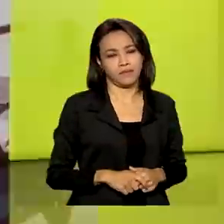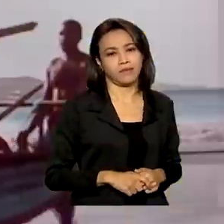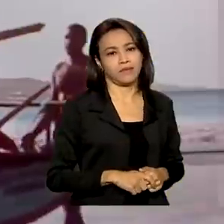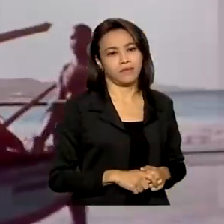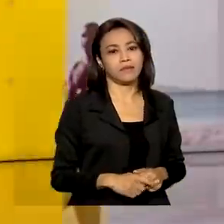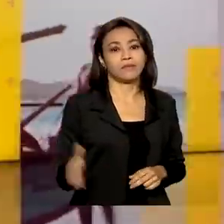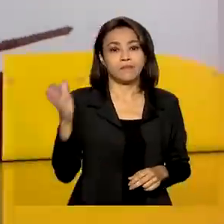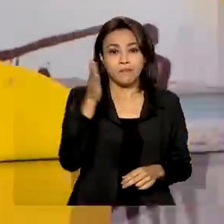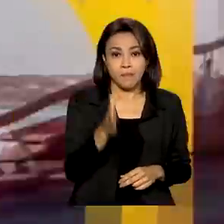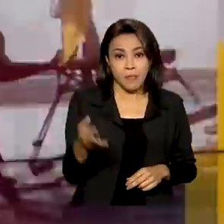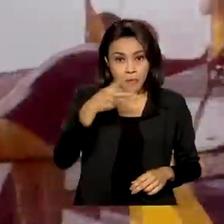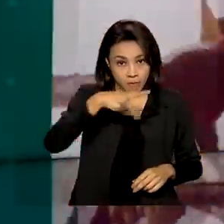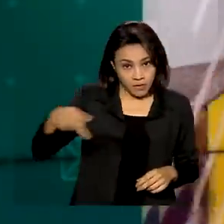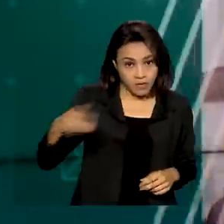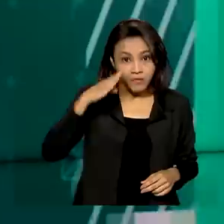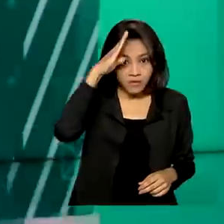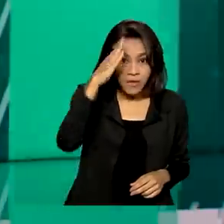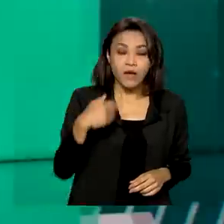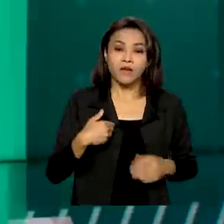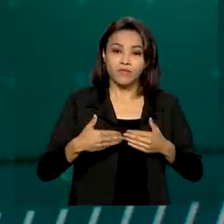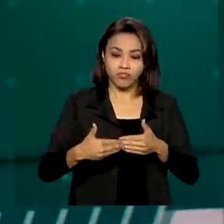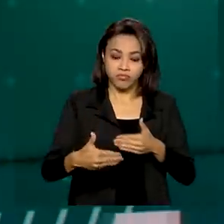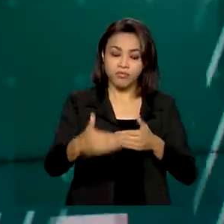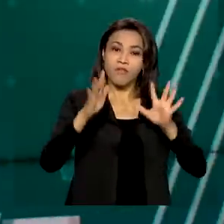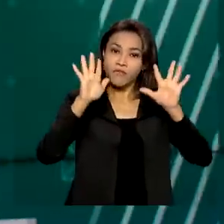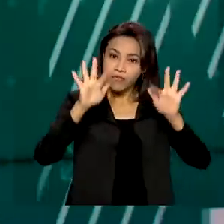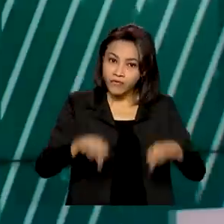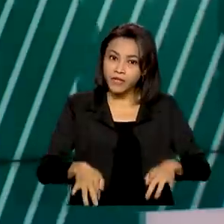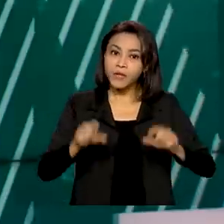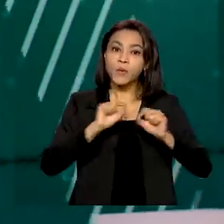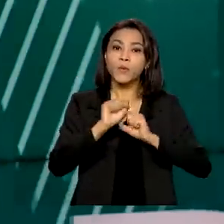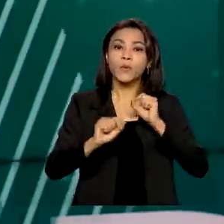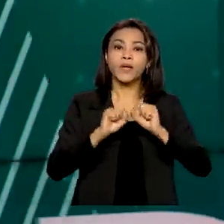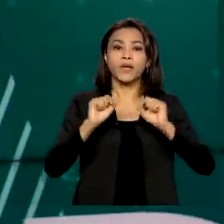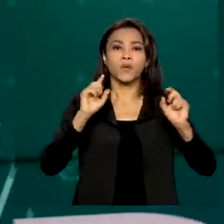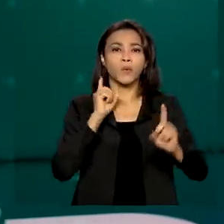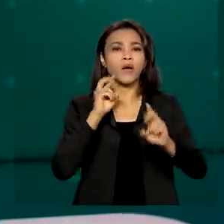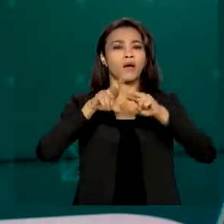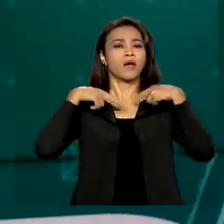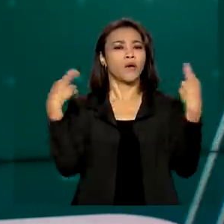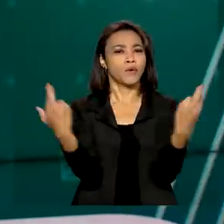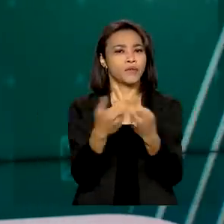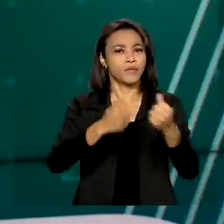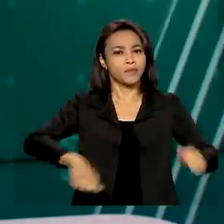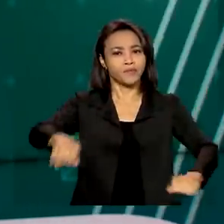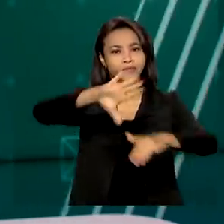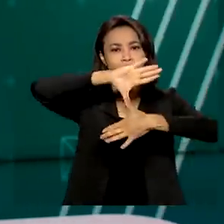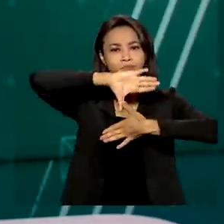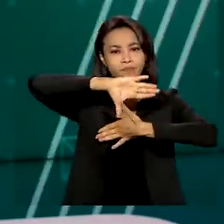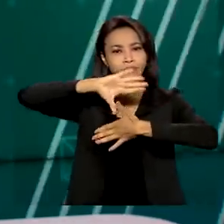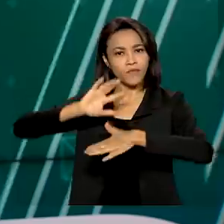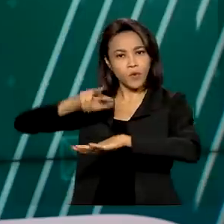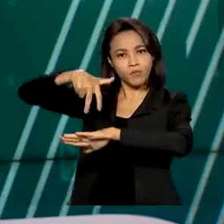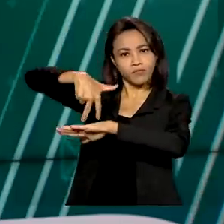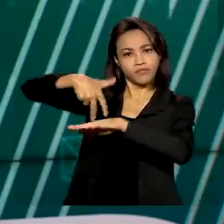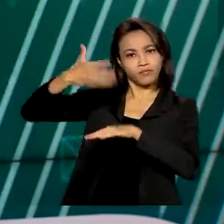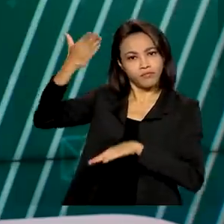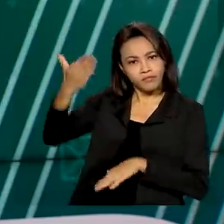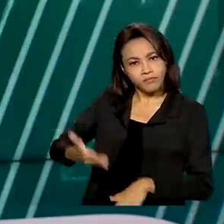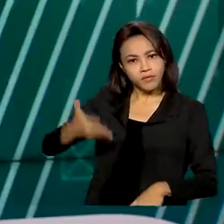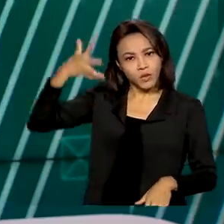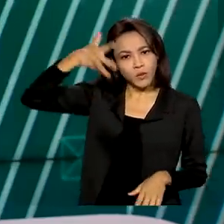E o presidente Jair Bolsonaro encerrou a participação na Cúpula das Américas com um discurso na sessão plenária de líderes.